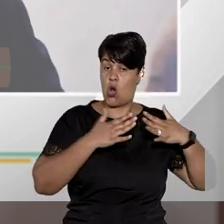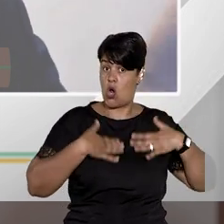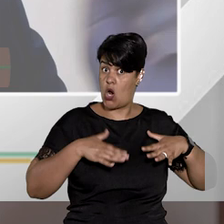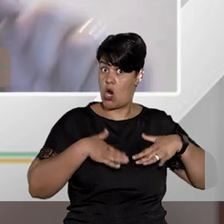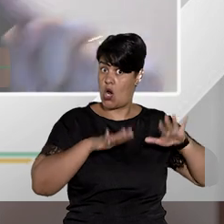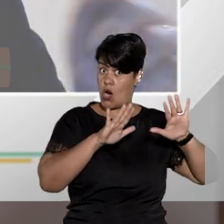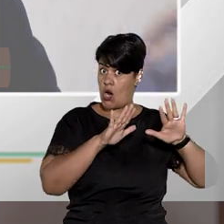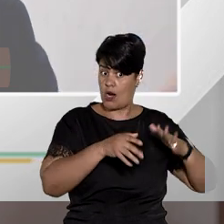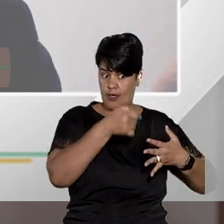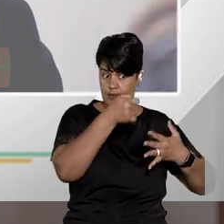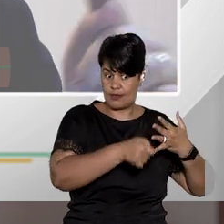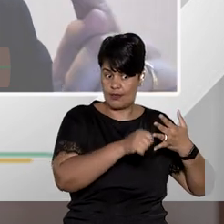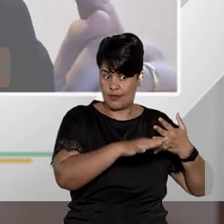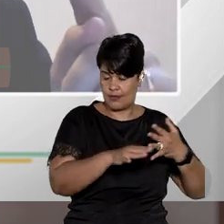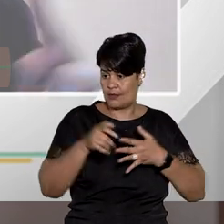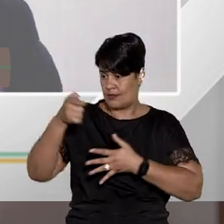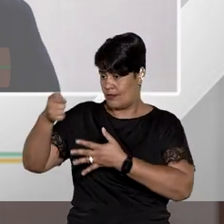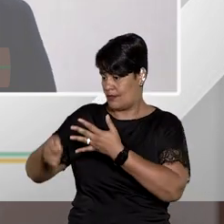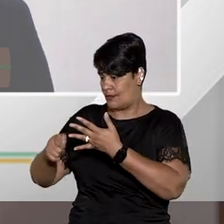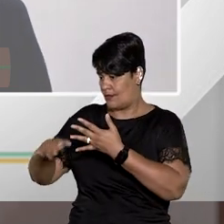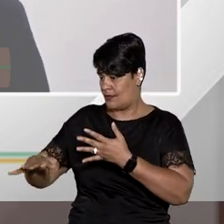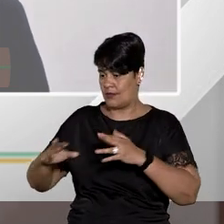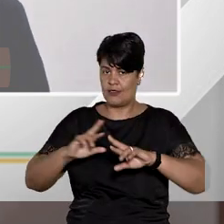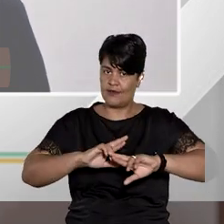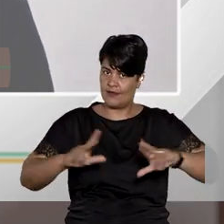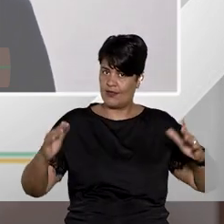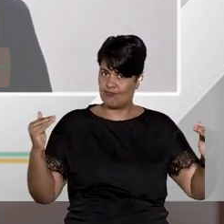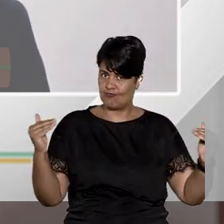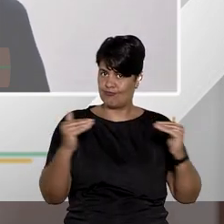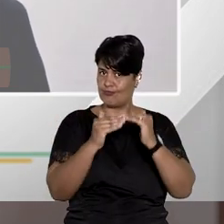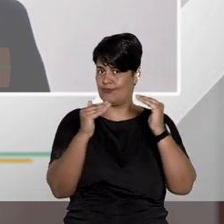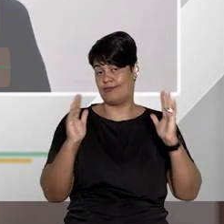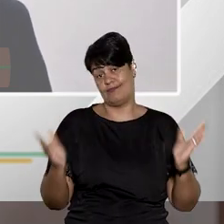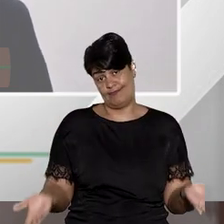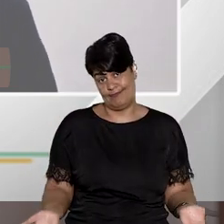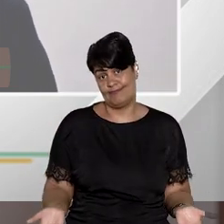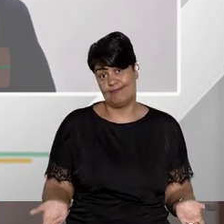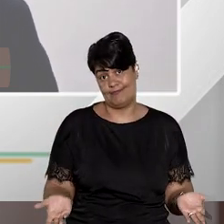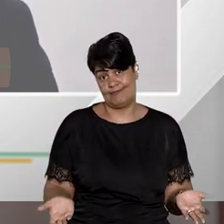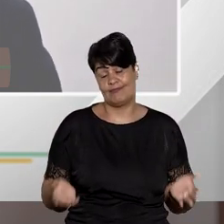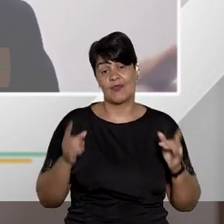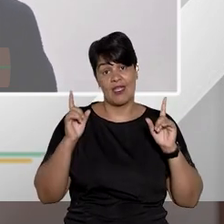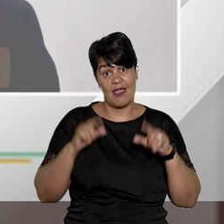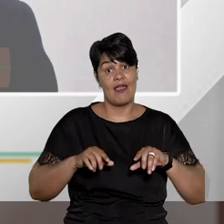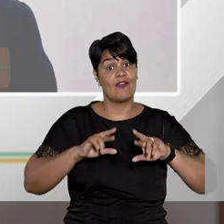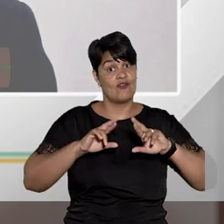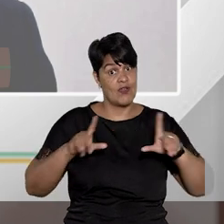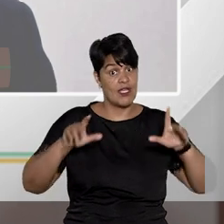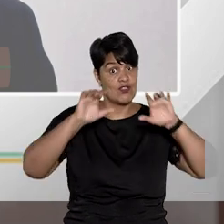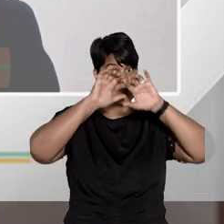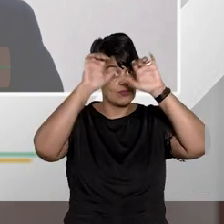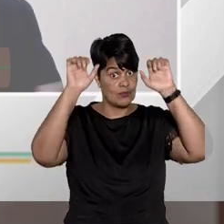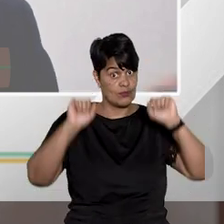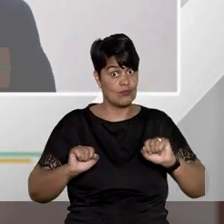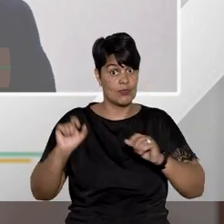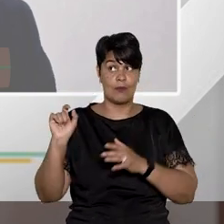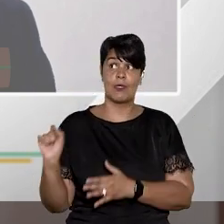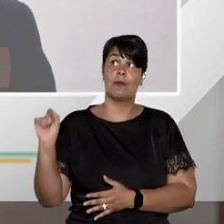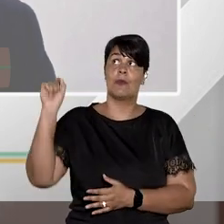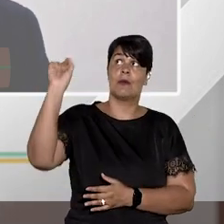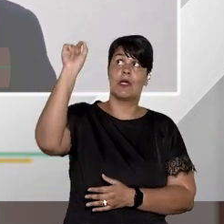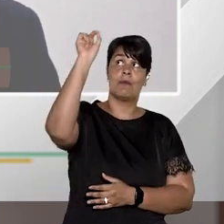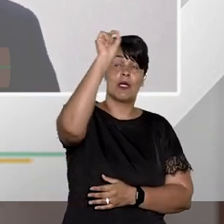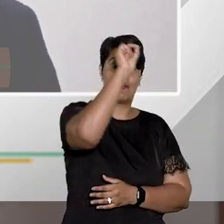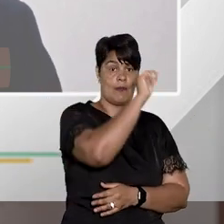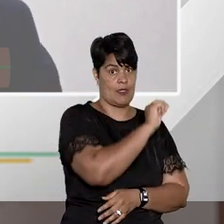jurisprudência entre a STF e a STJ não é tão díspare não é tão diferente é diferente nos tribunais do país inteiro tribunais